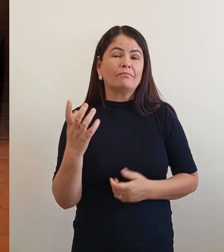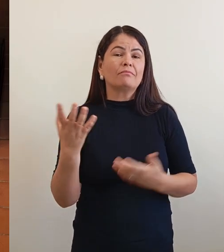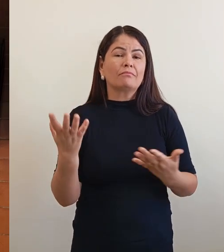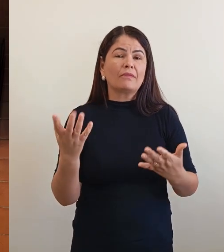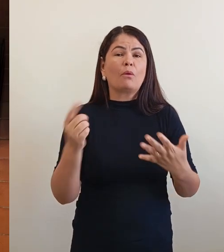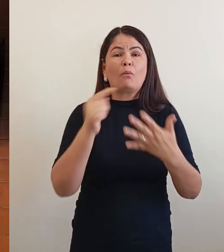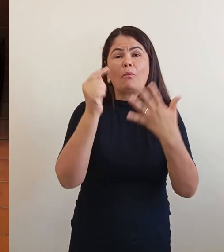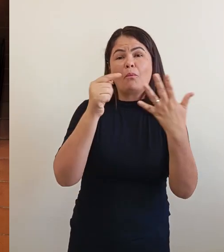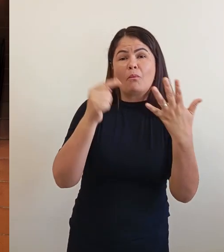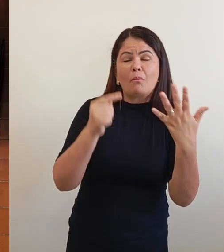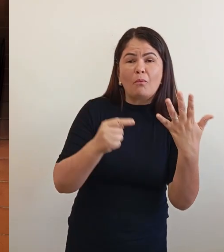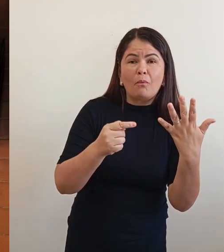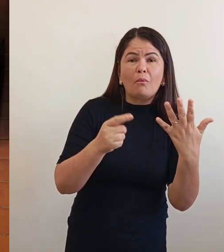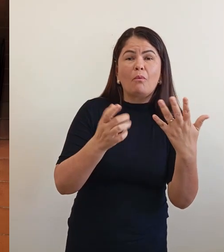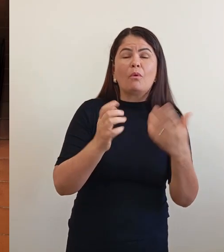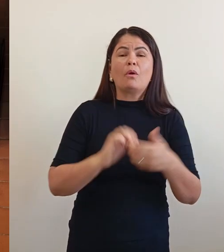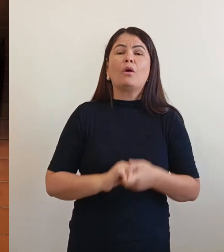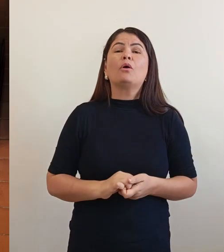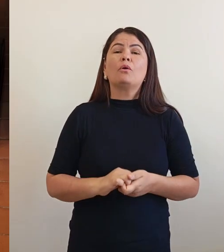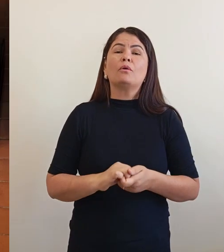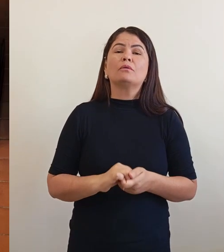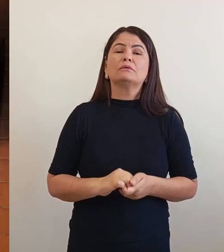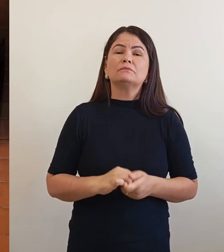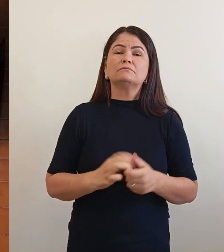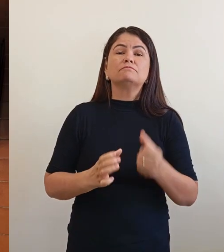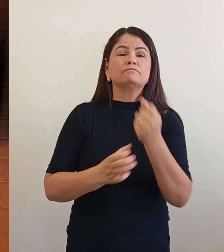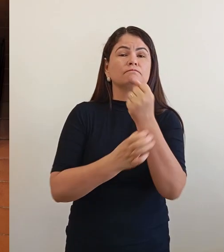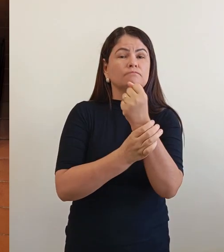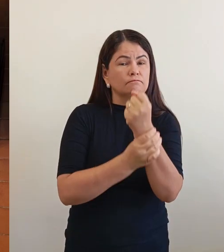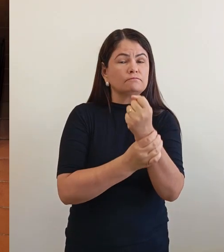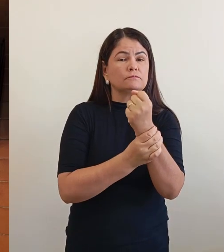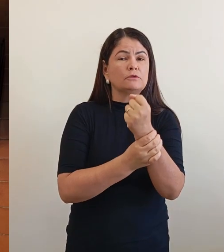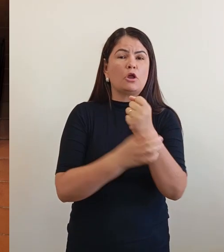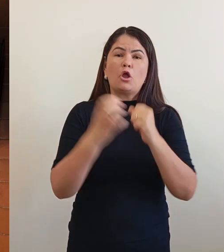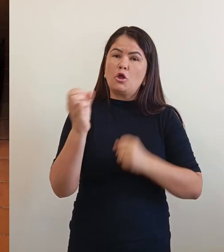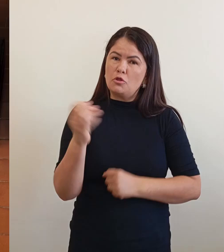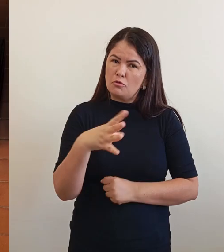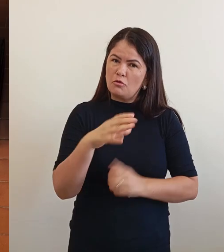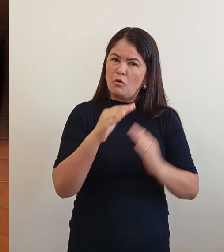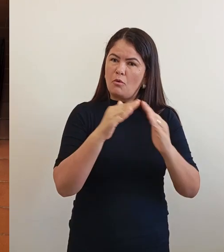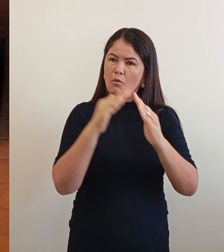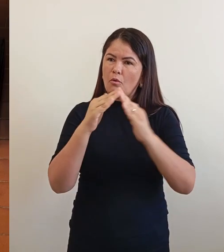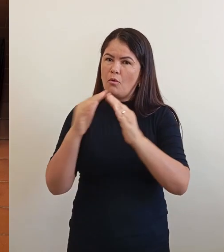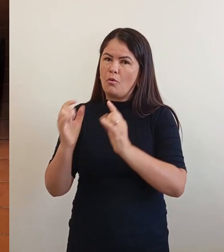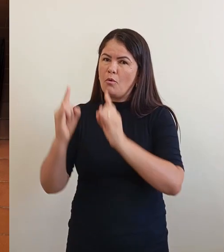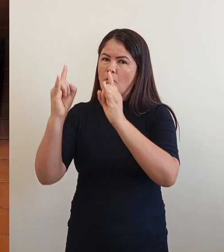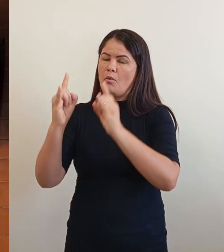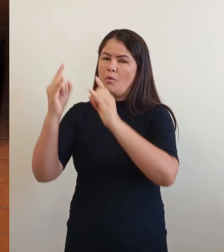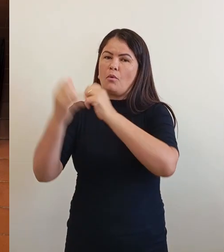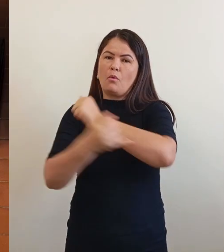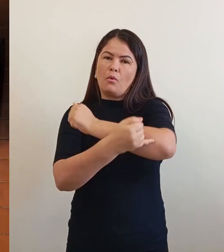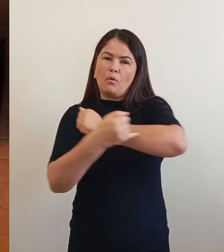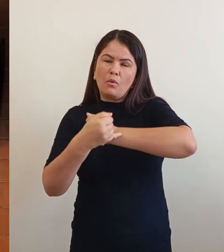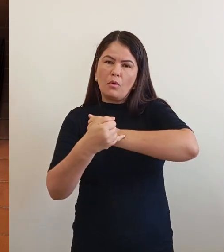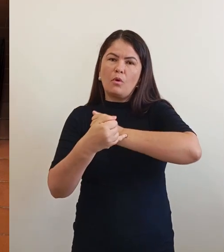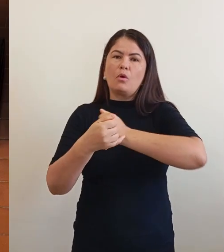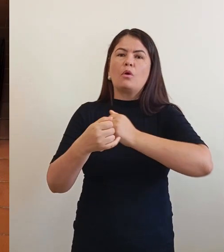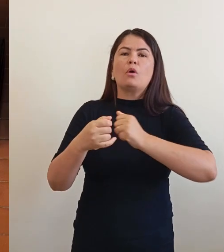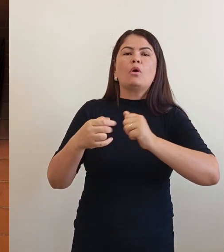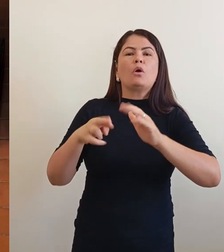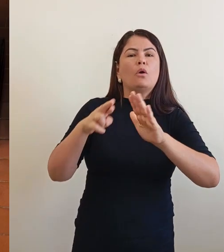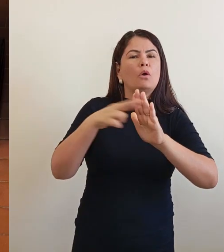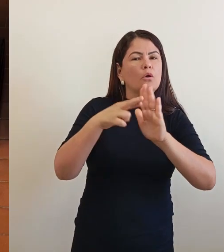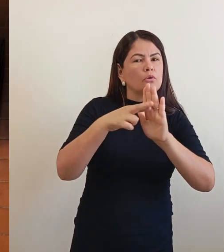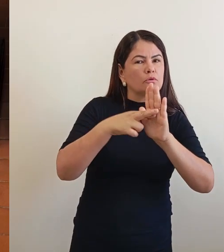administração para garantir que novas construções urbanas e projetos de infraestrutura sigam as normas de acessibilidade universal